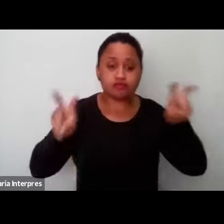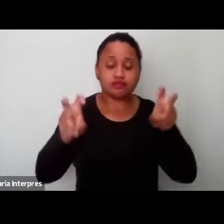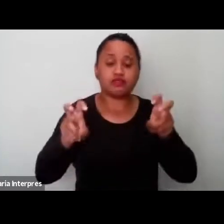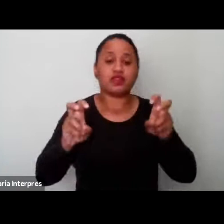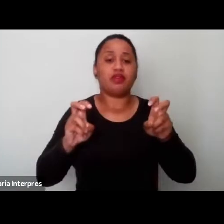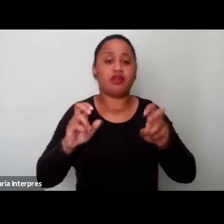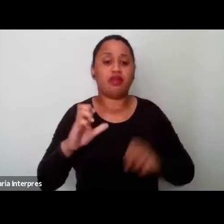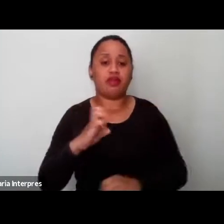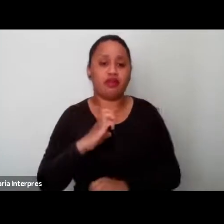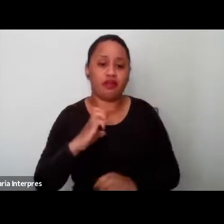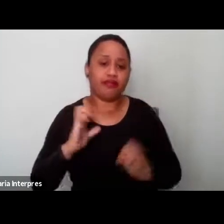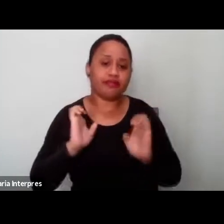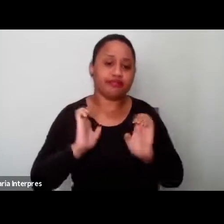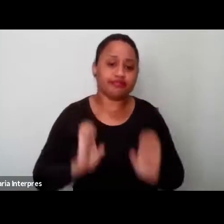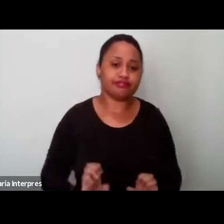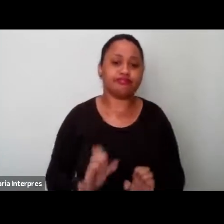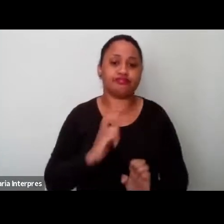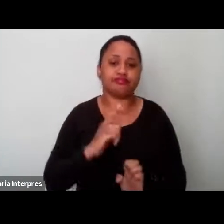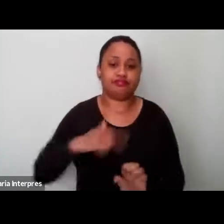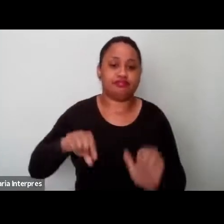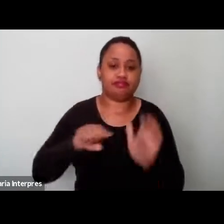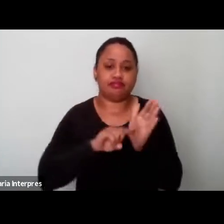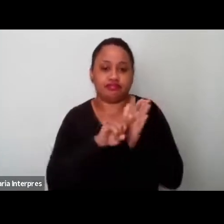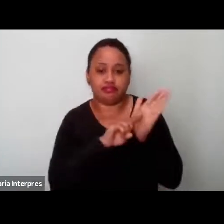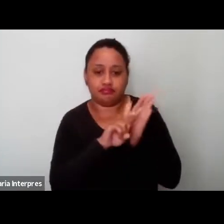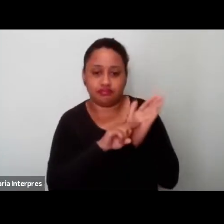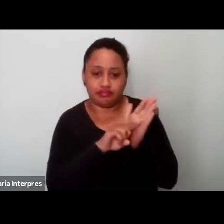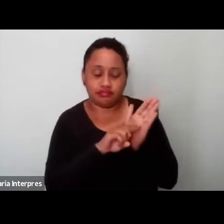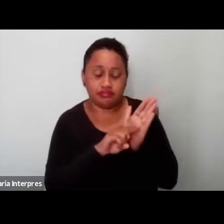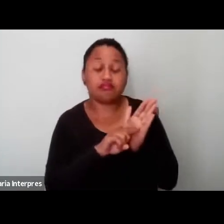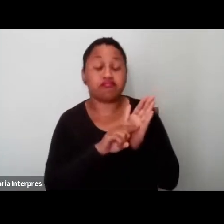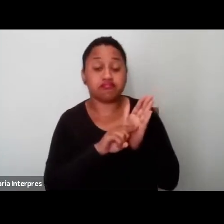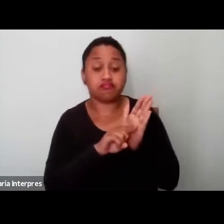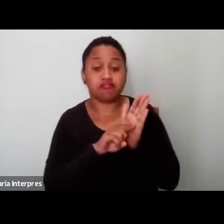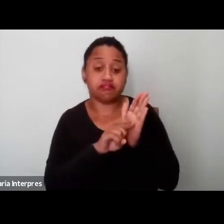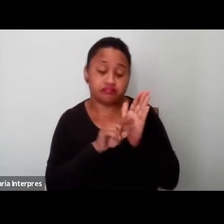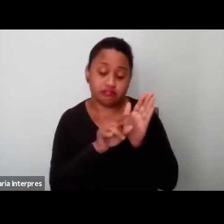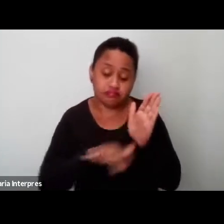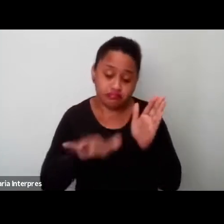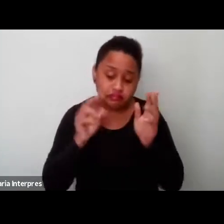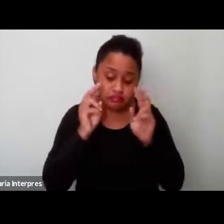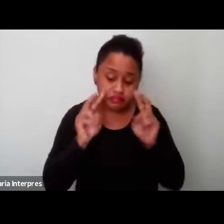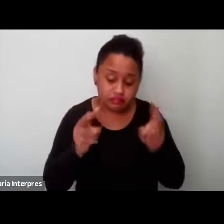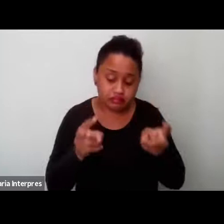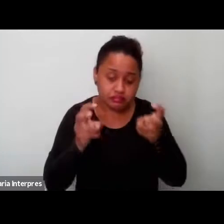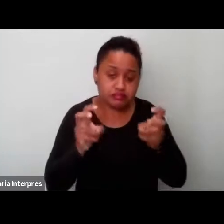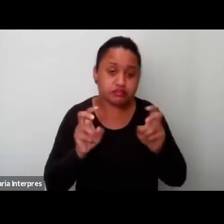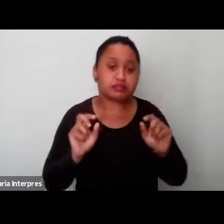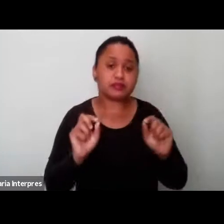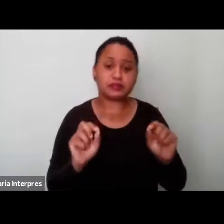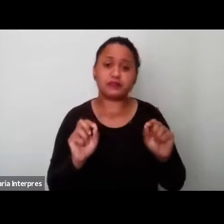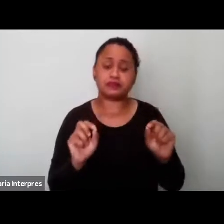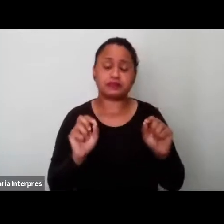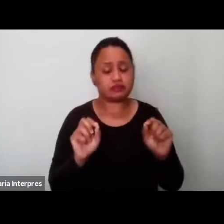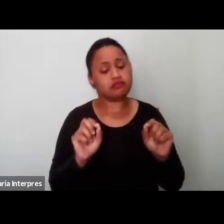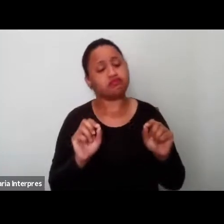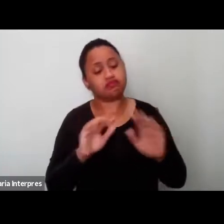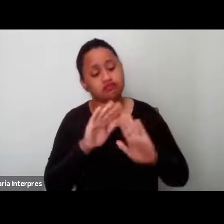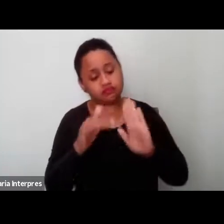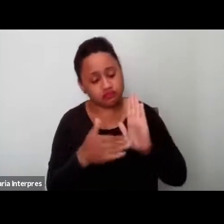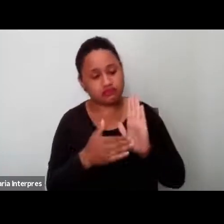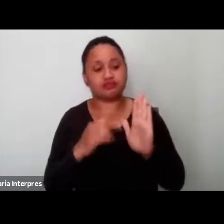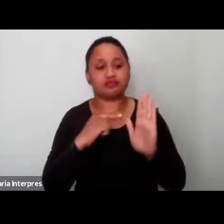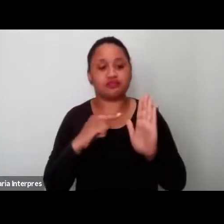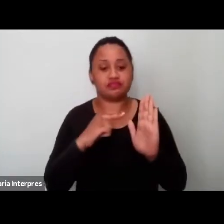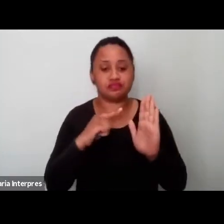envolve essa pesquisa nesse sentido, né, então, as questões envolvendo